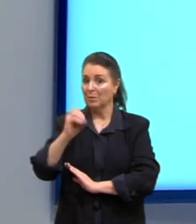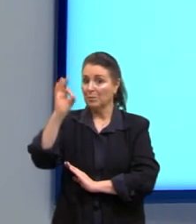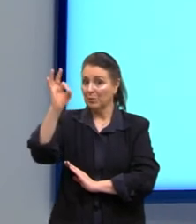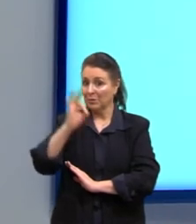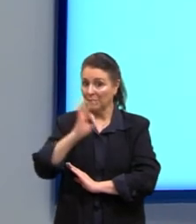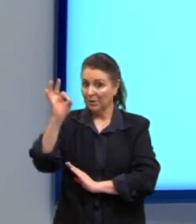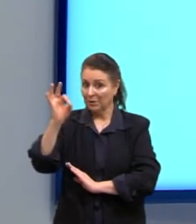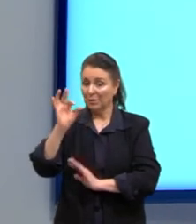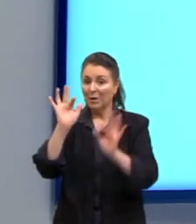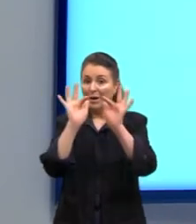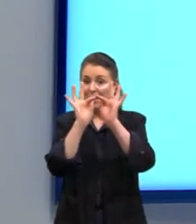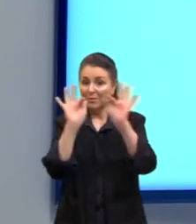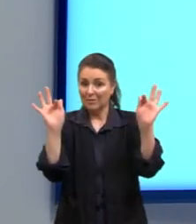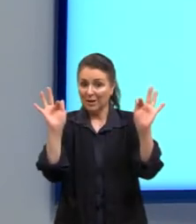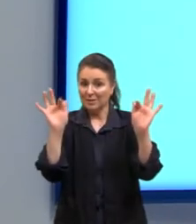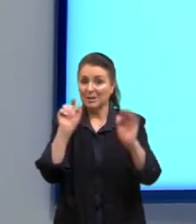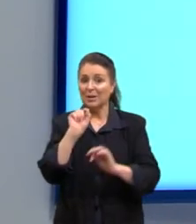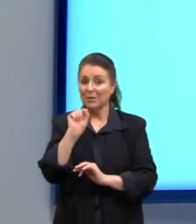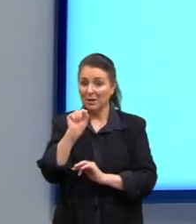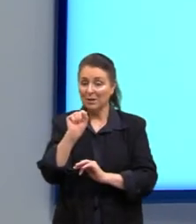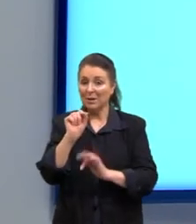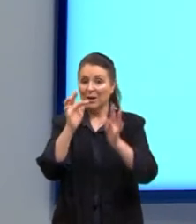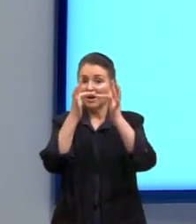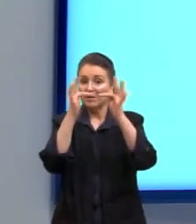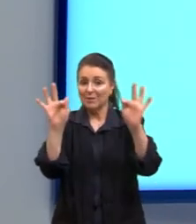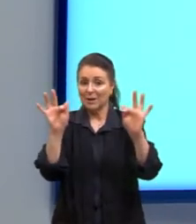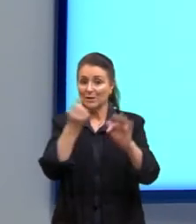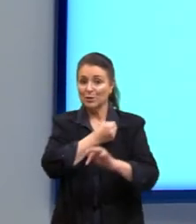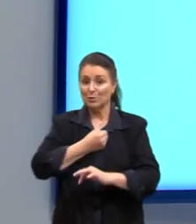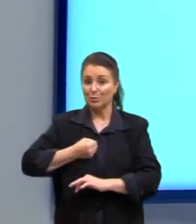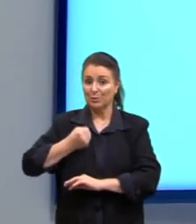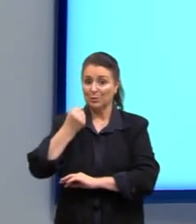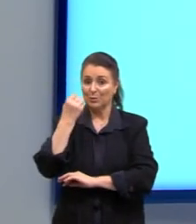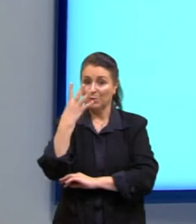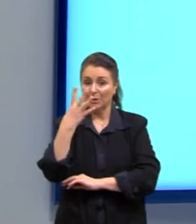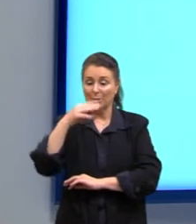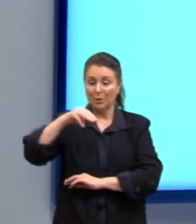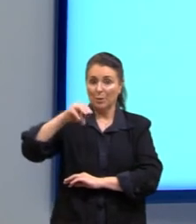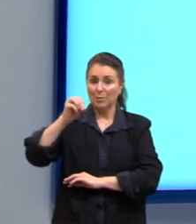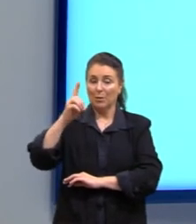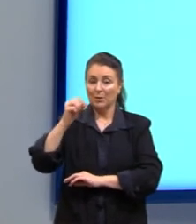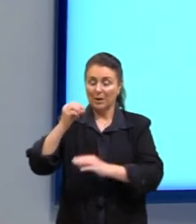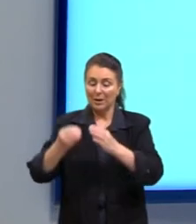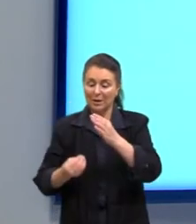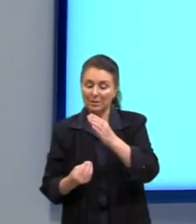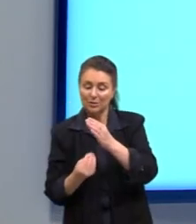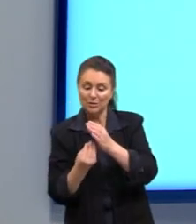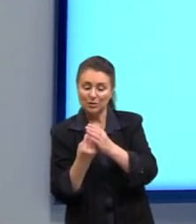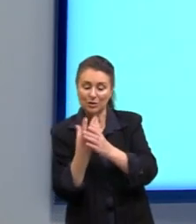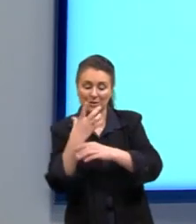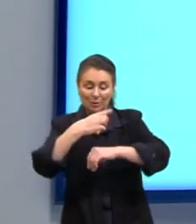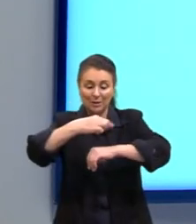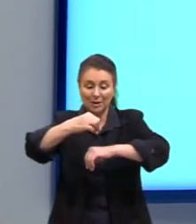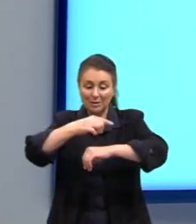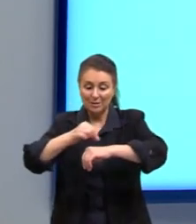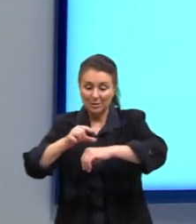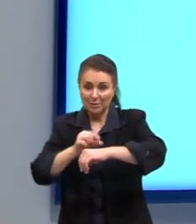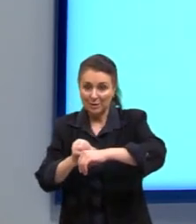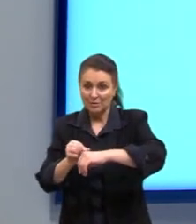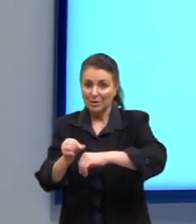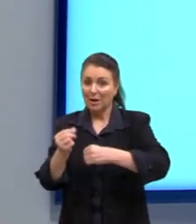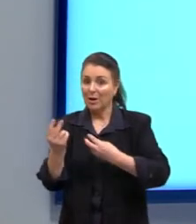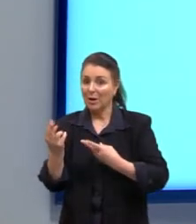que eles colocariam seria a frase de número 4. A moda de germinação de nossas sementes é